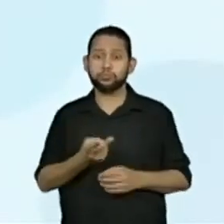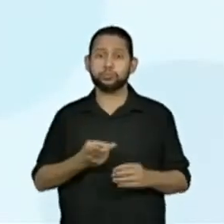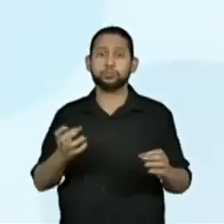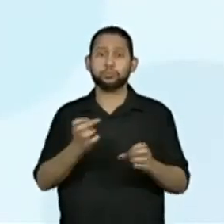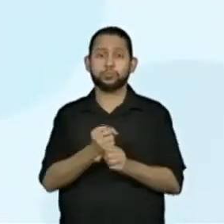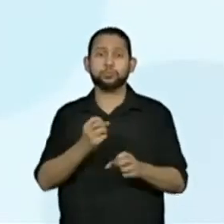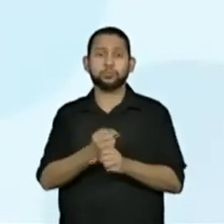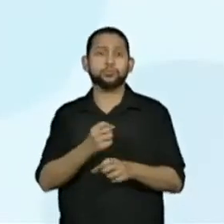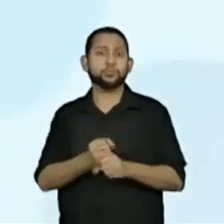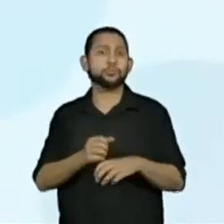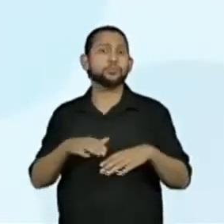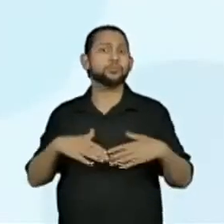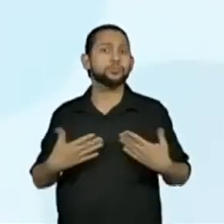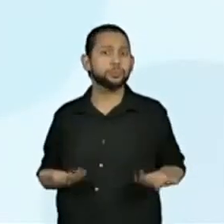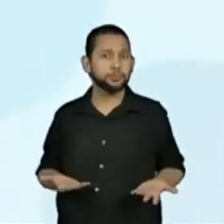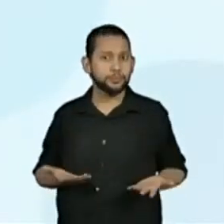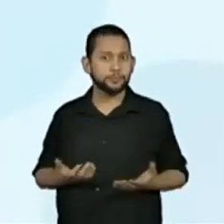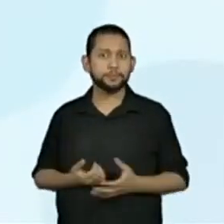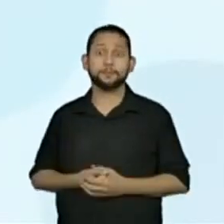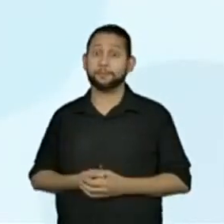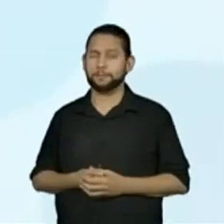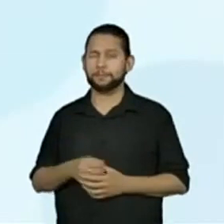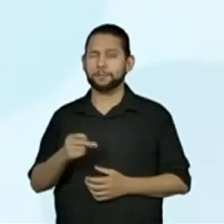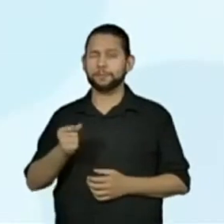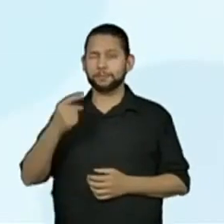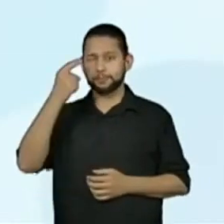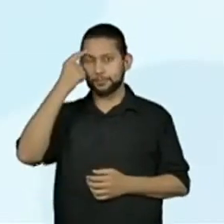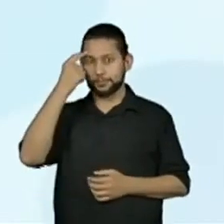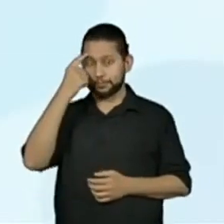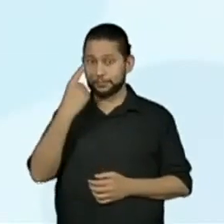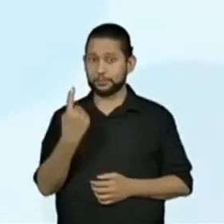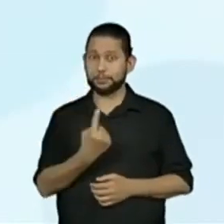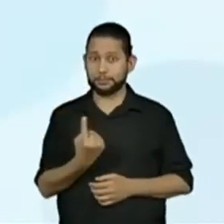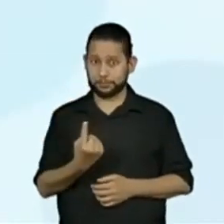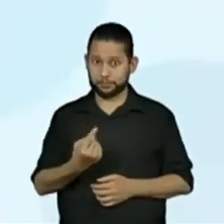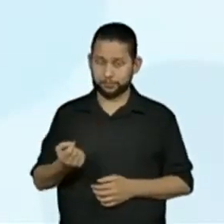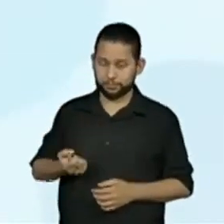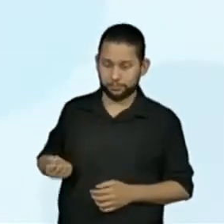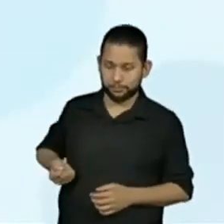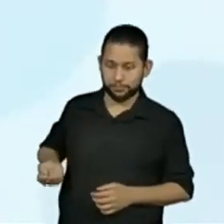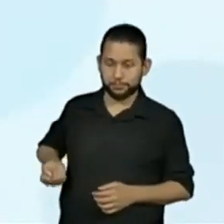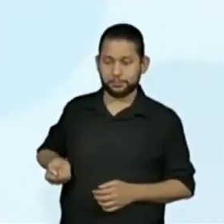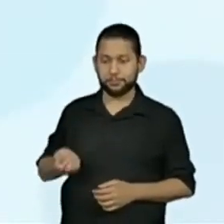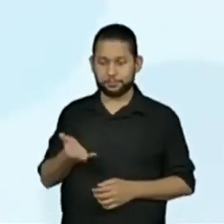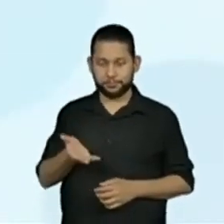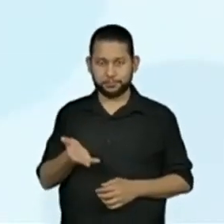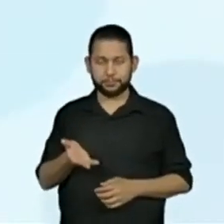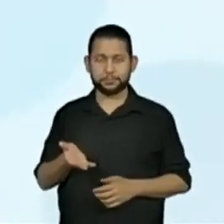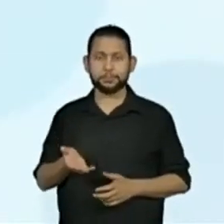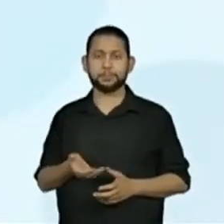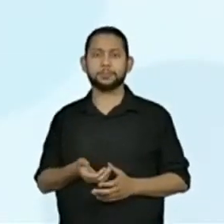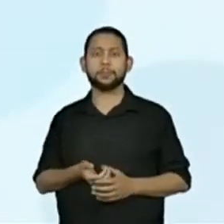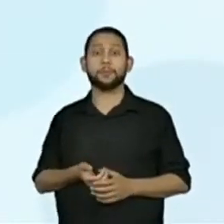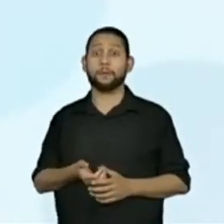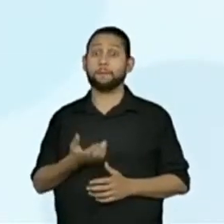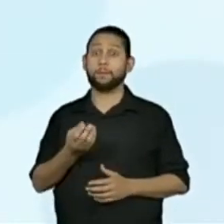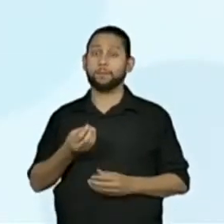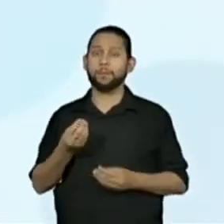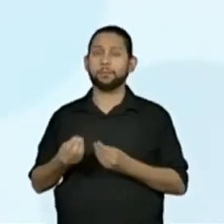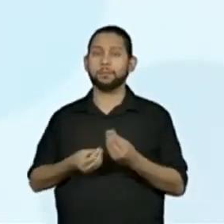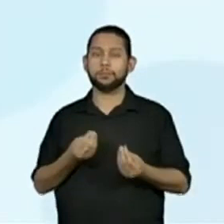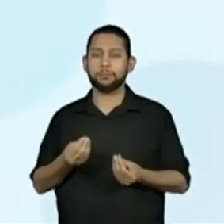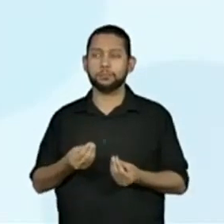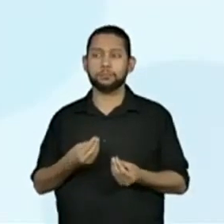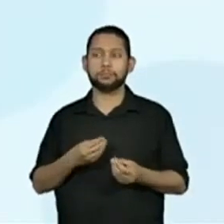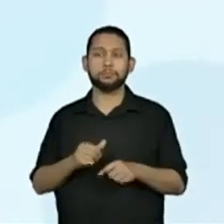mais possibilidades e mais chances. Vamos pensar no primeiro dado. Vamos iniciar, então, para efeito de